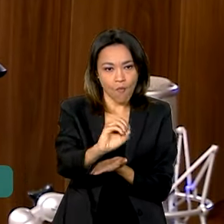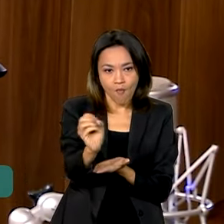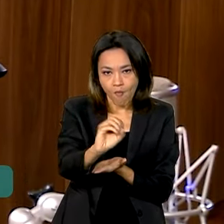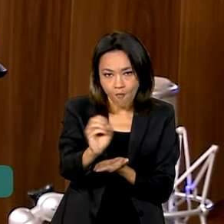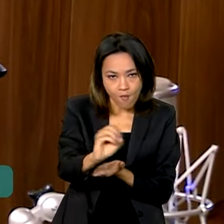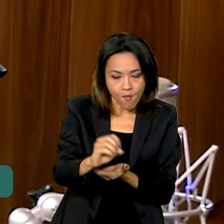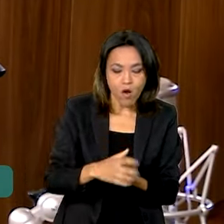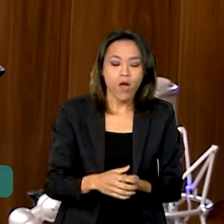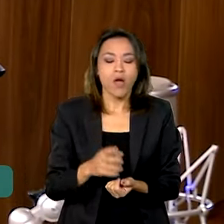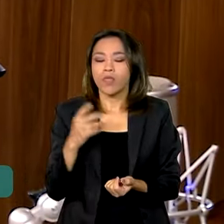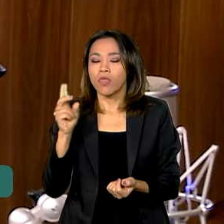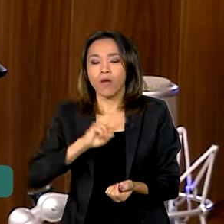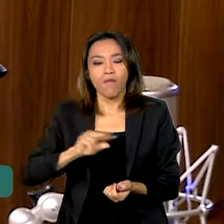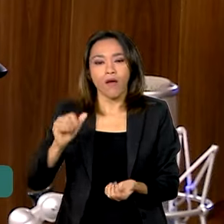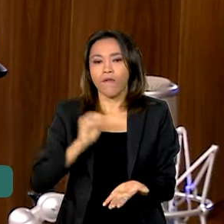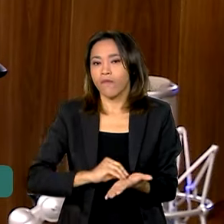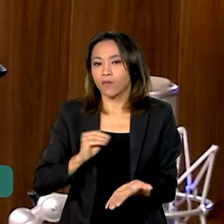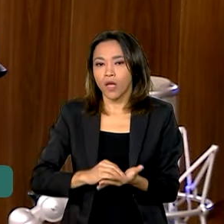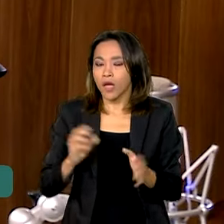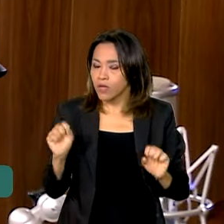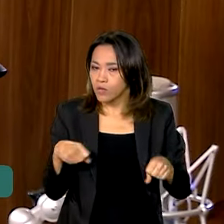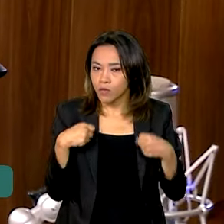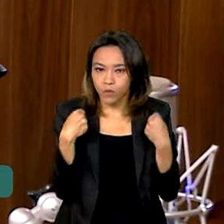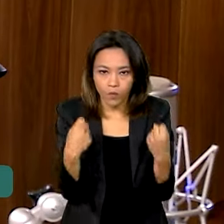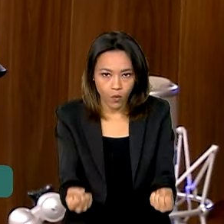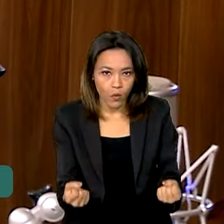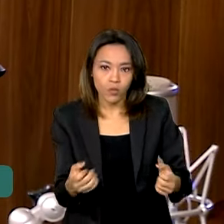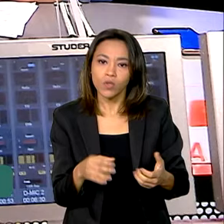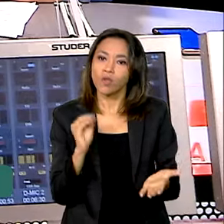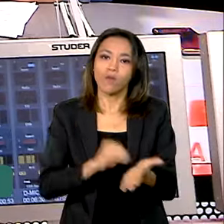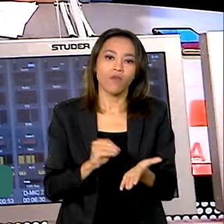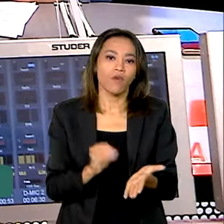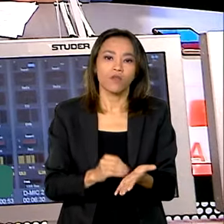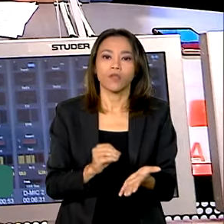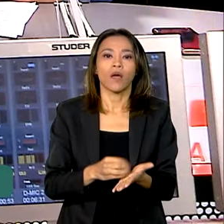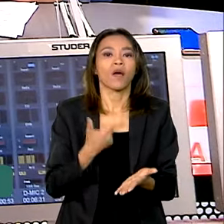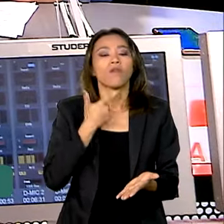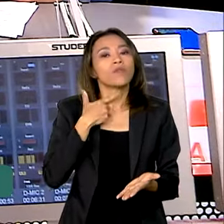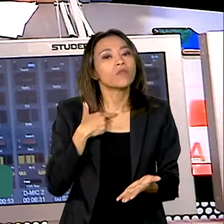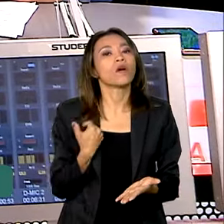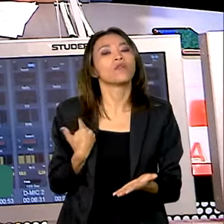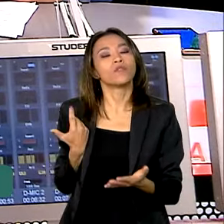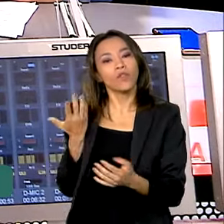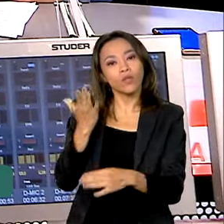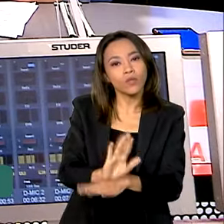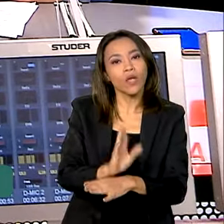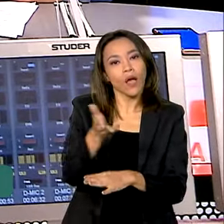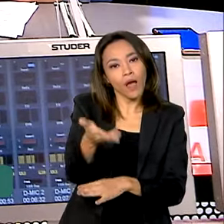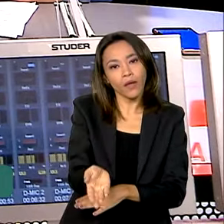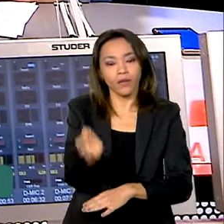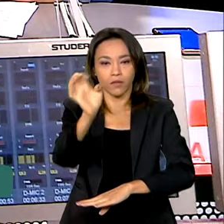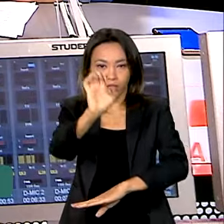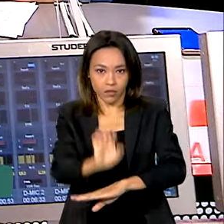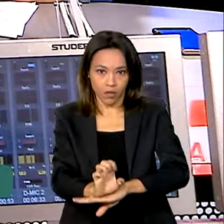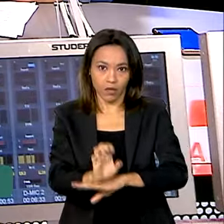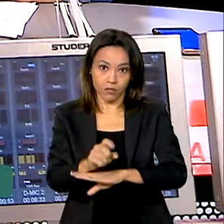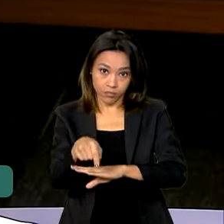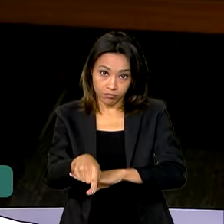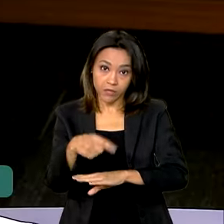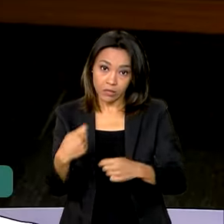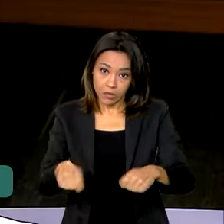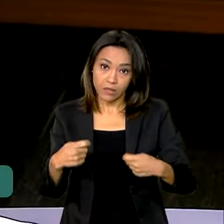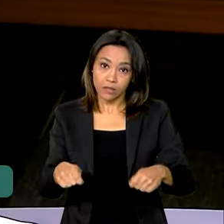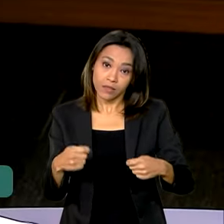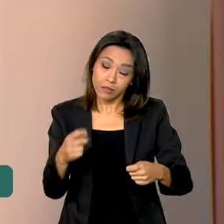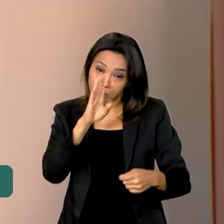esforço, não faltará vontade de reconstruir esse estado tão importante da nossa federação e, em